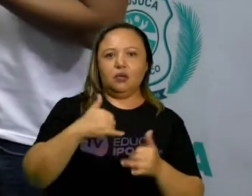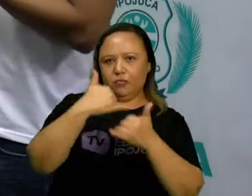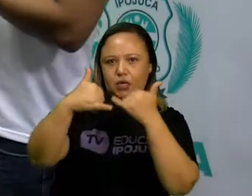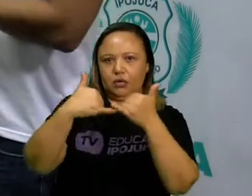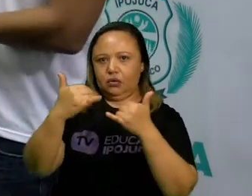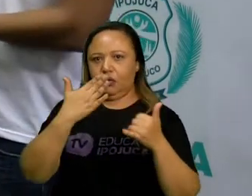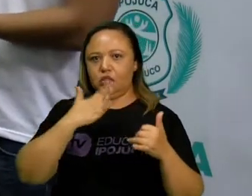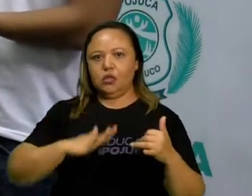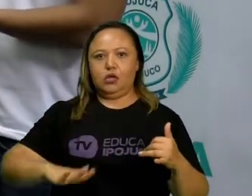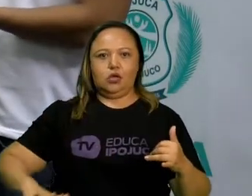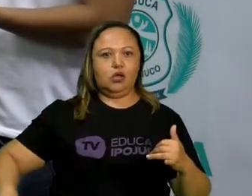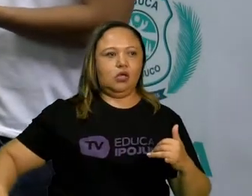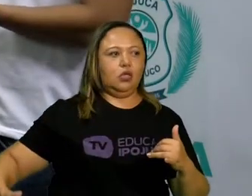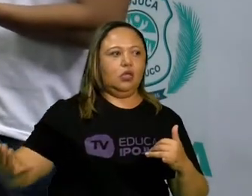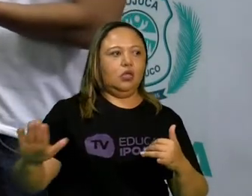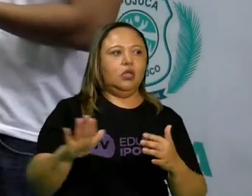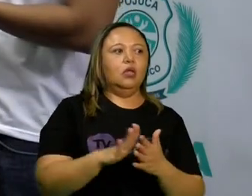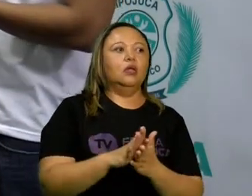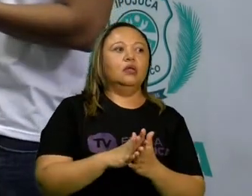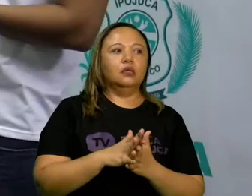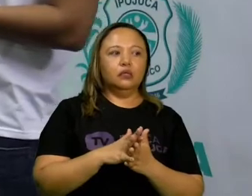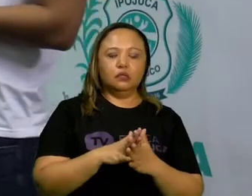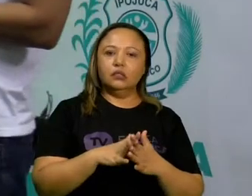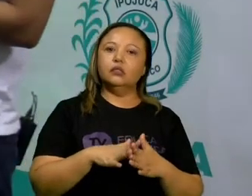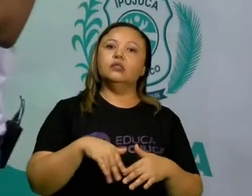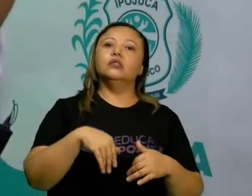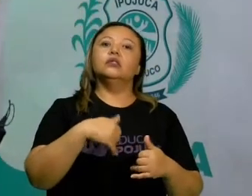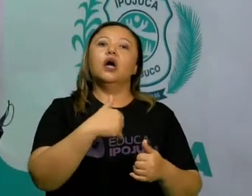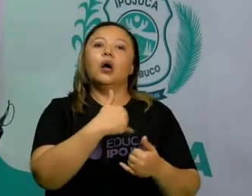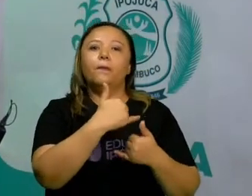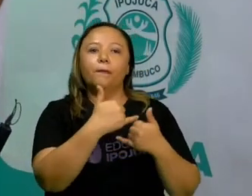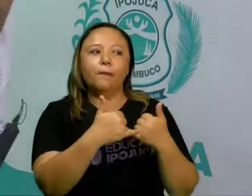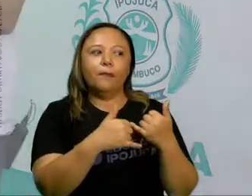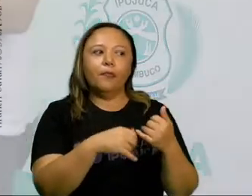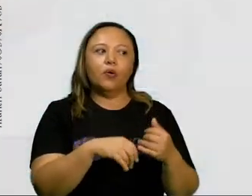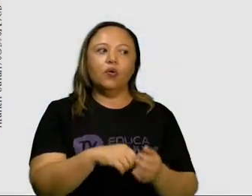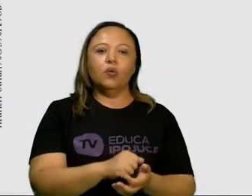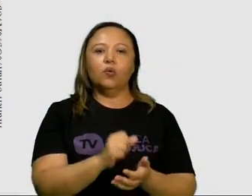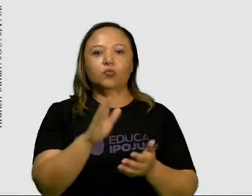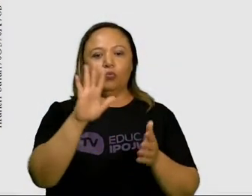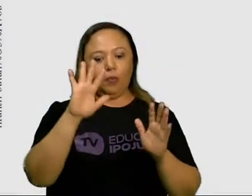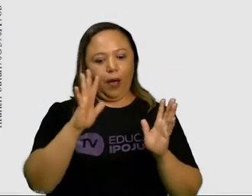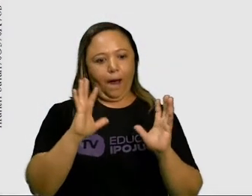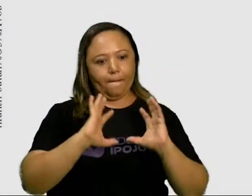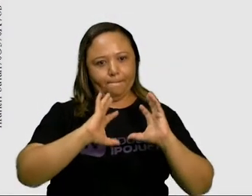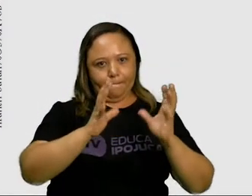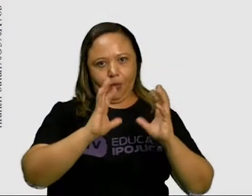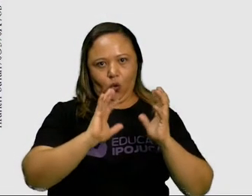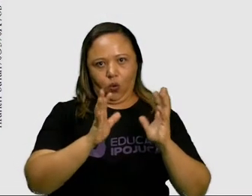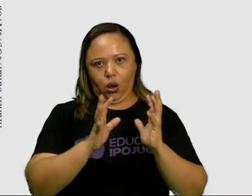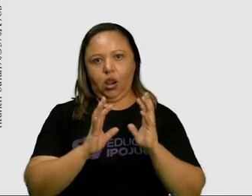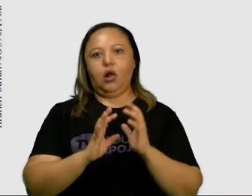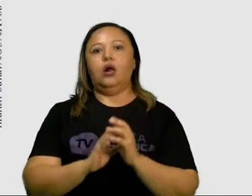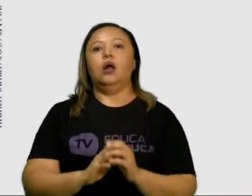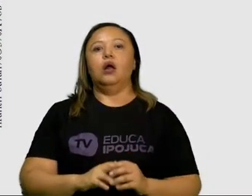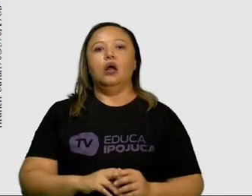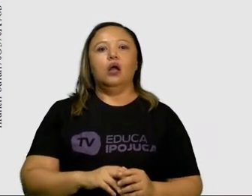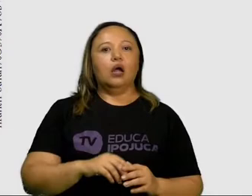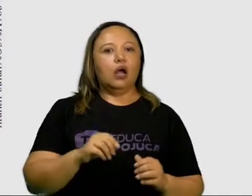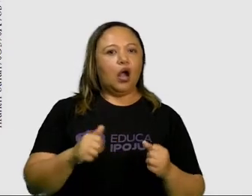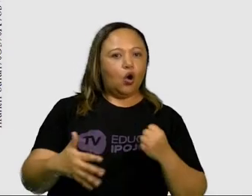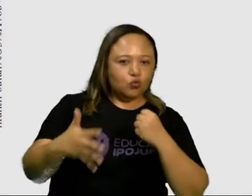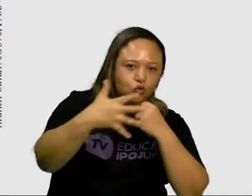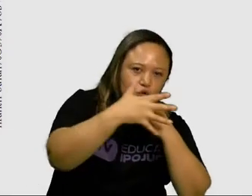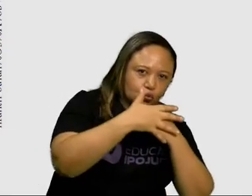nome dado para brincadeira, o queimado, o cabo de guerra, o esconde-esconde,